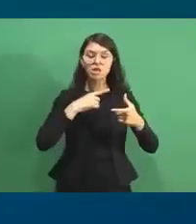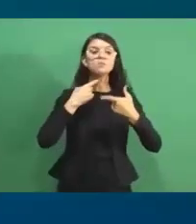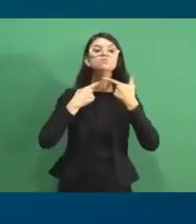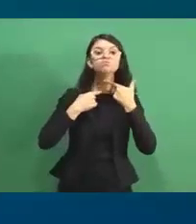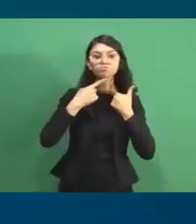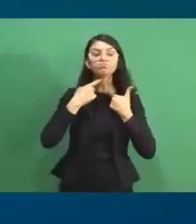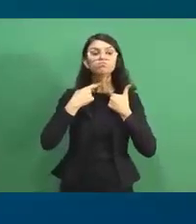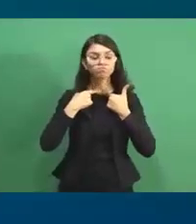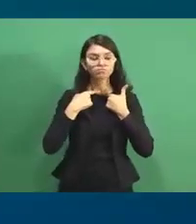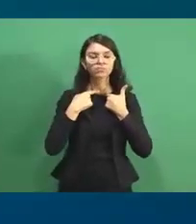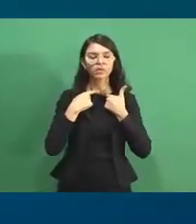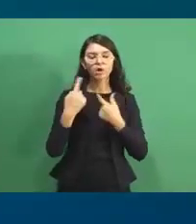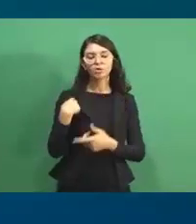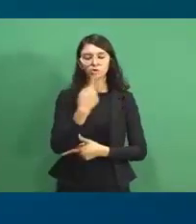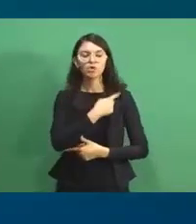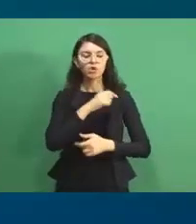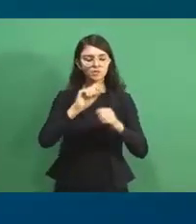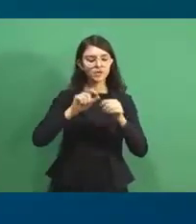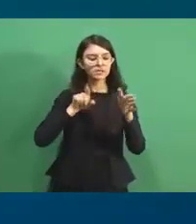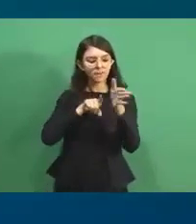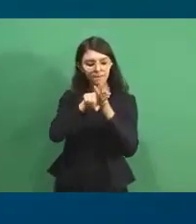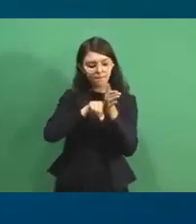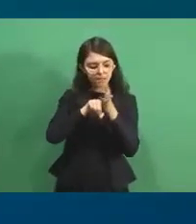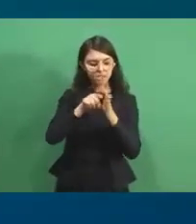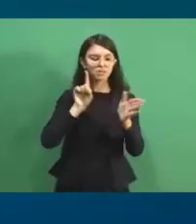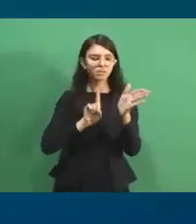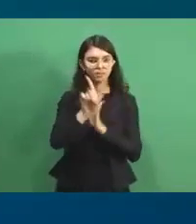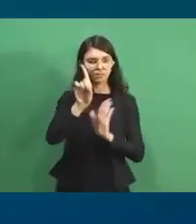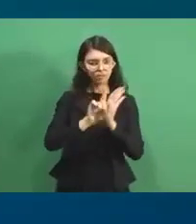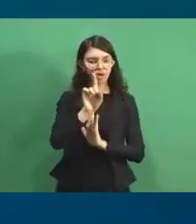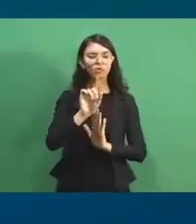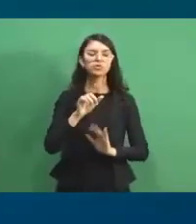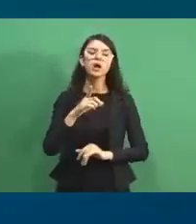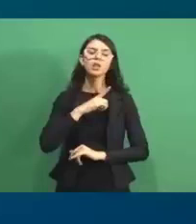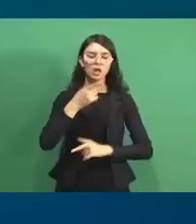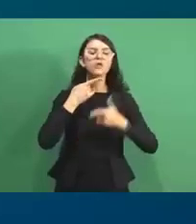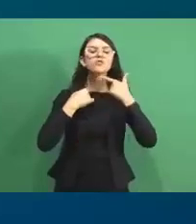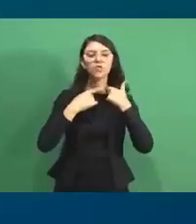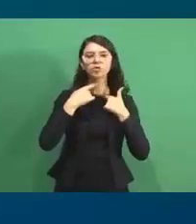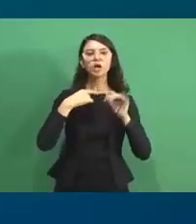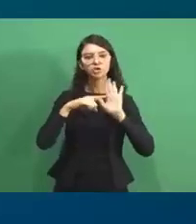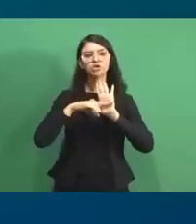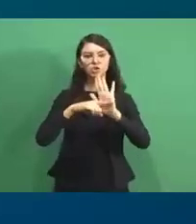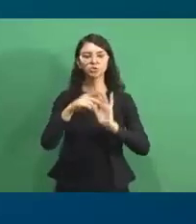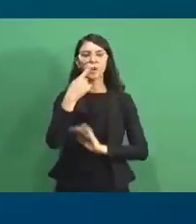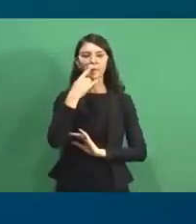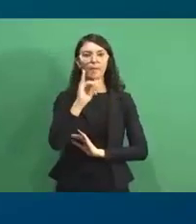os que nós fizemos essa pesquisa, eles realmente têm interesse.